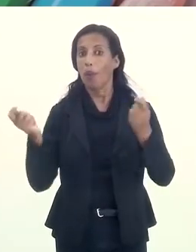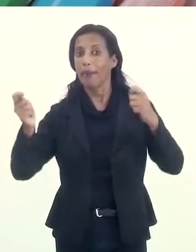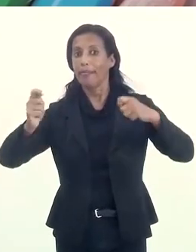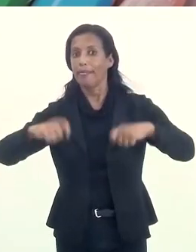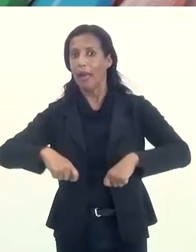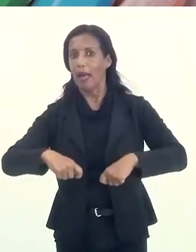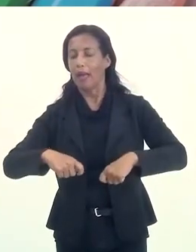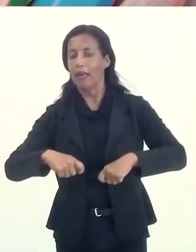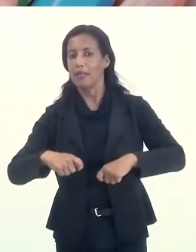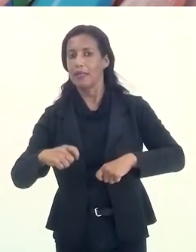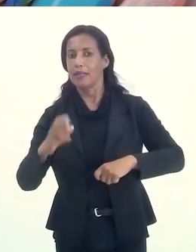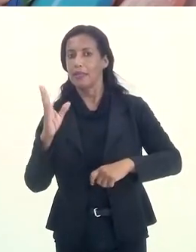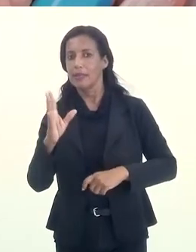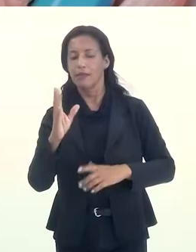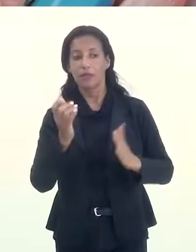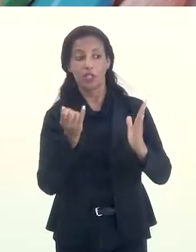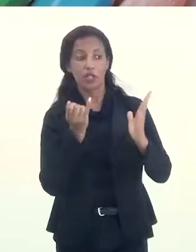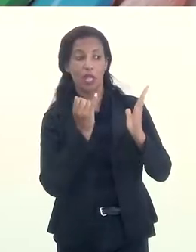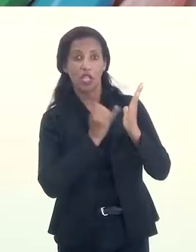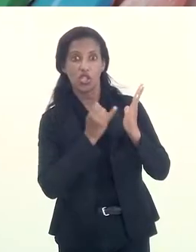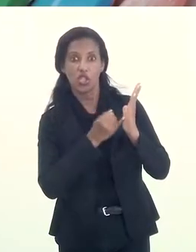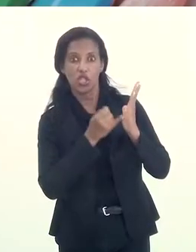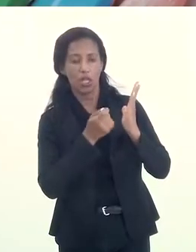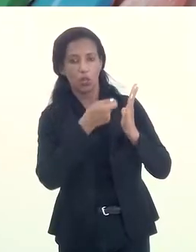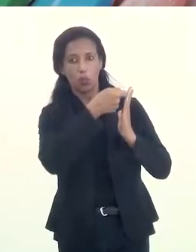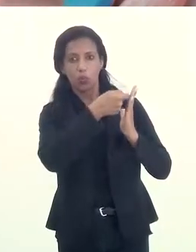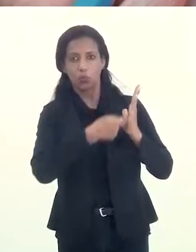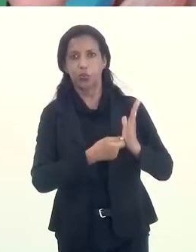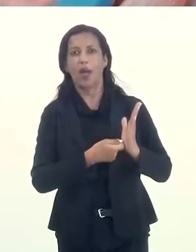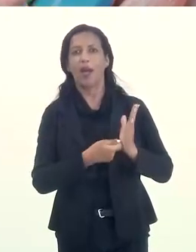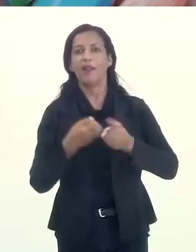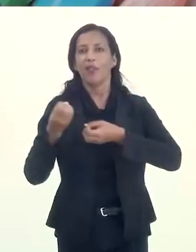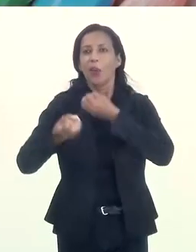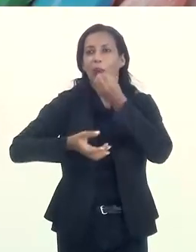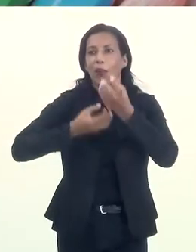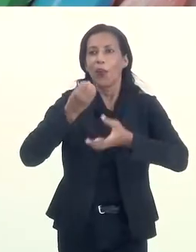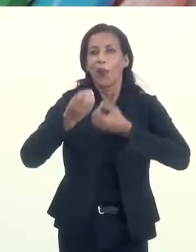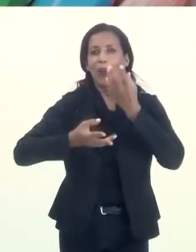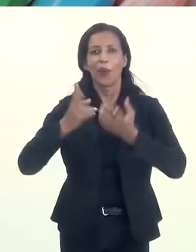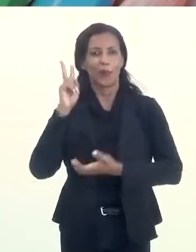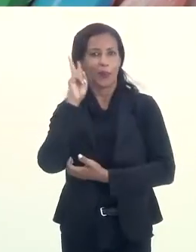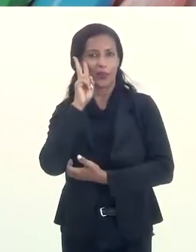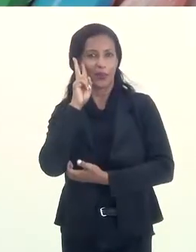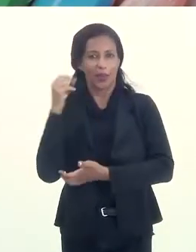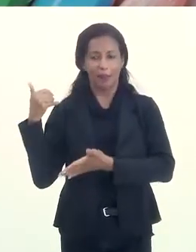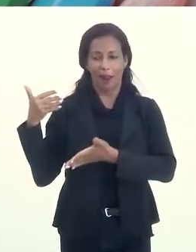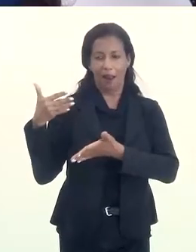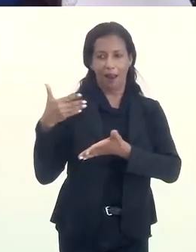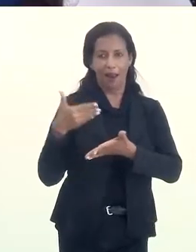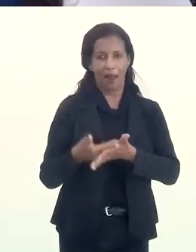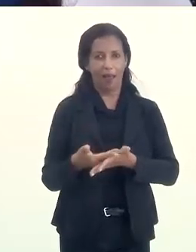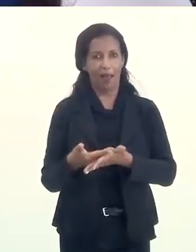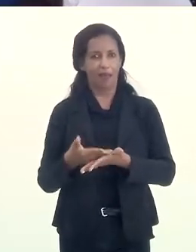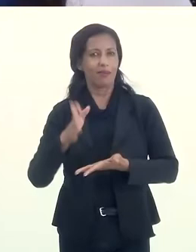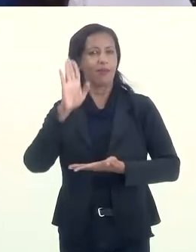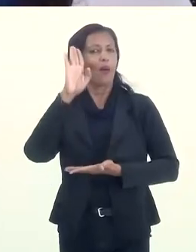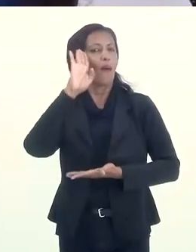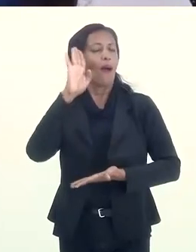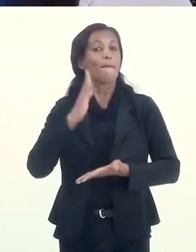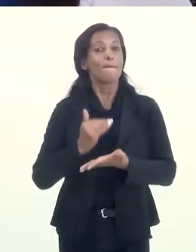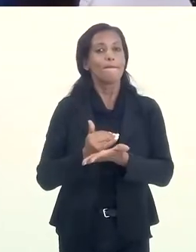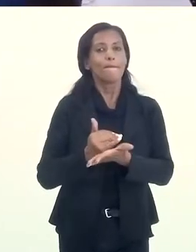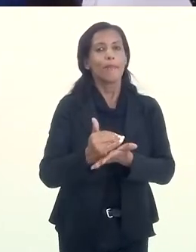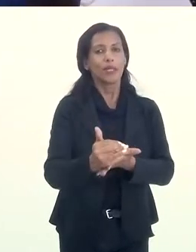que dá para ser imparcial se você já está até editando, né? Você edita, você está contando uma história, você está editando essa história. Então, por